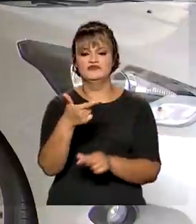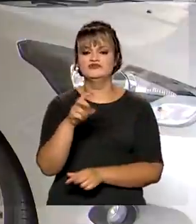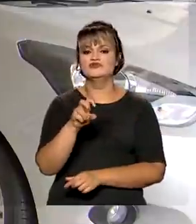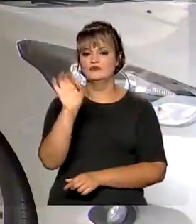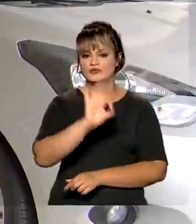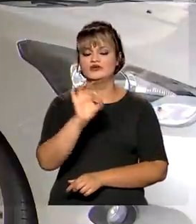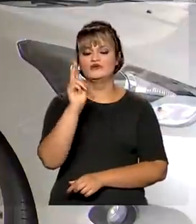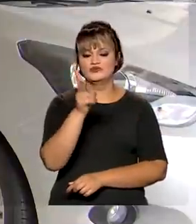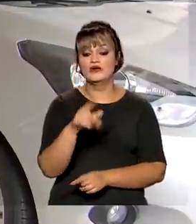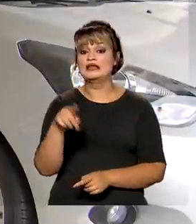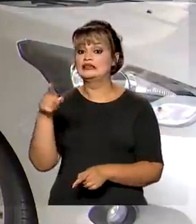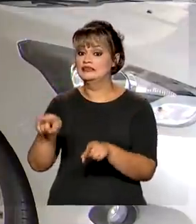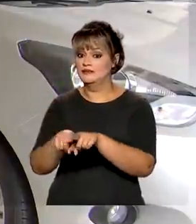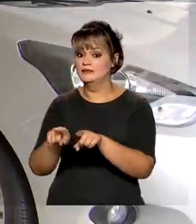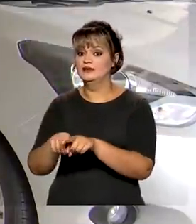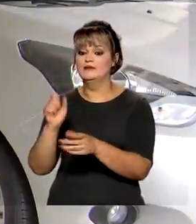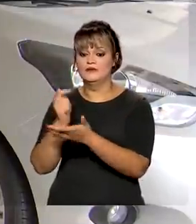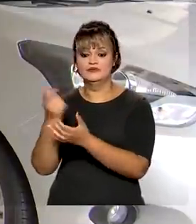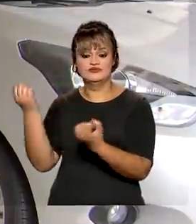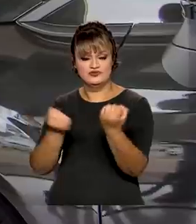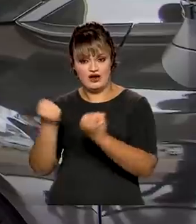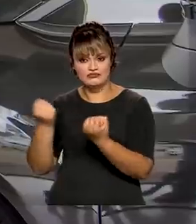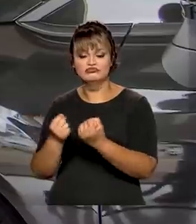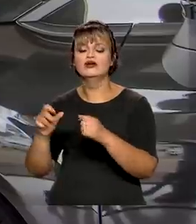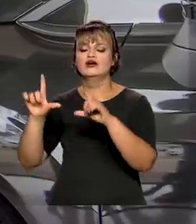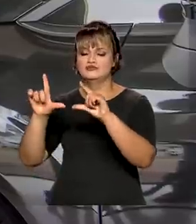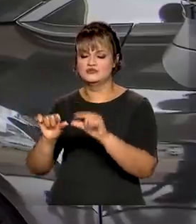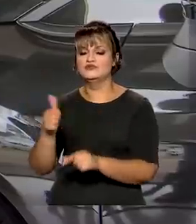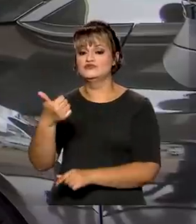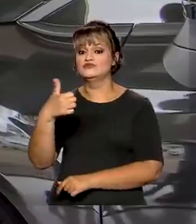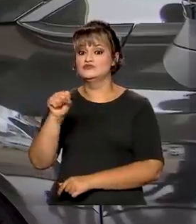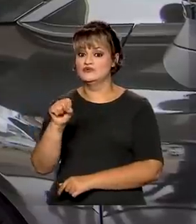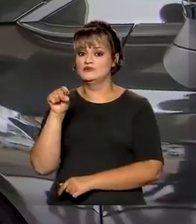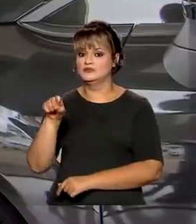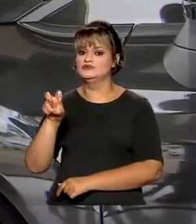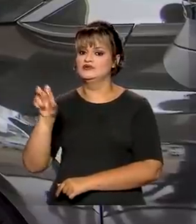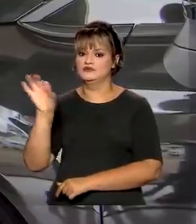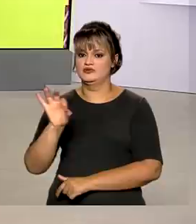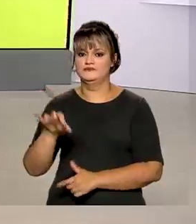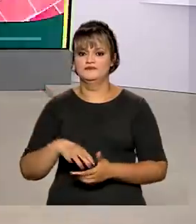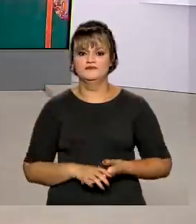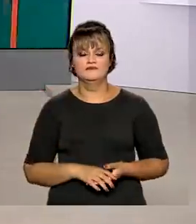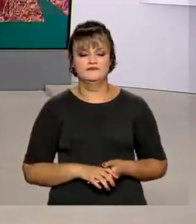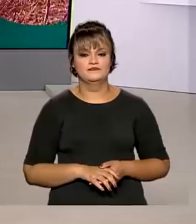e para veículos que permanecem na redução de 18,5%.